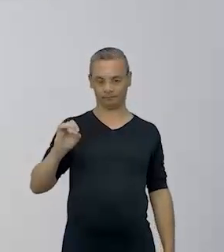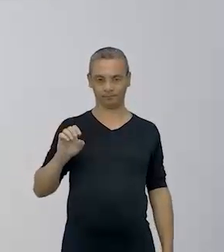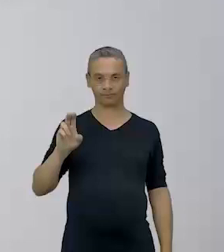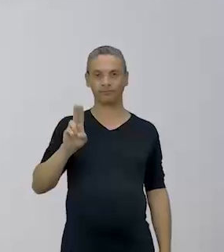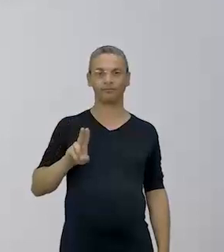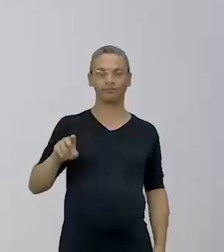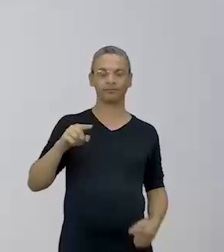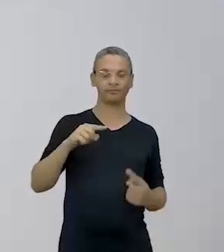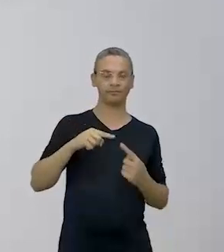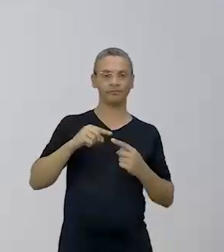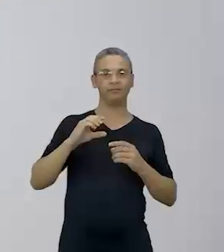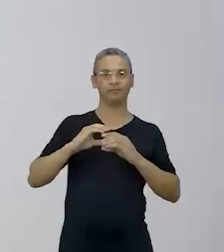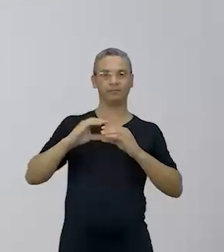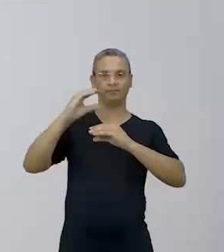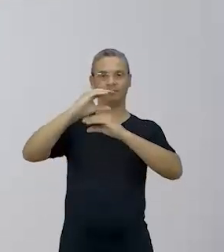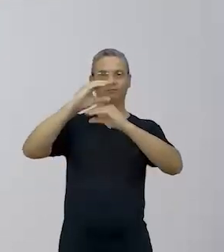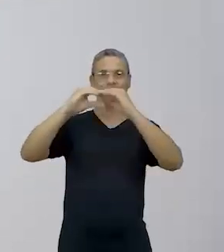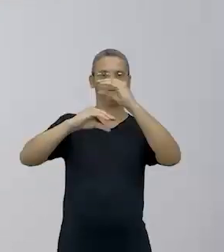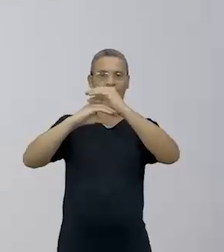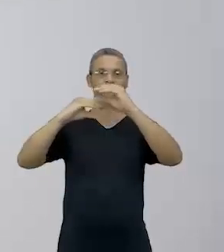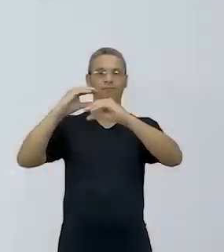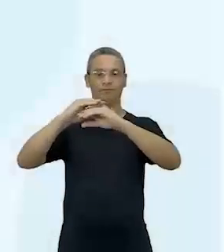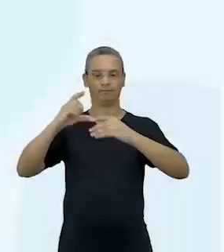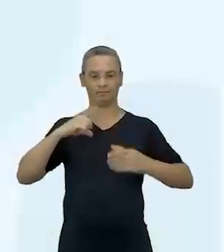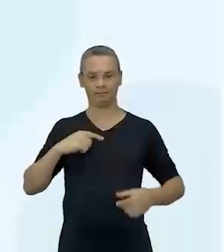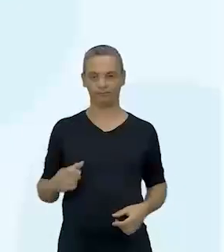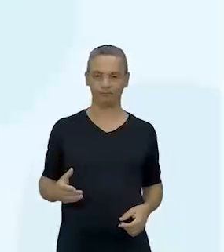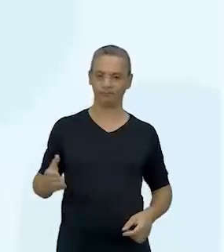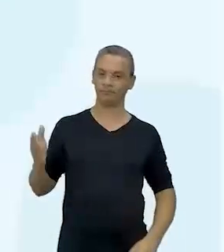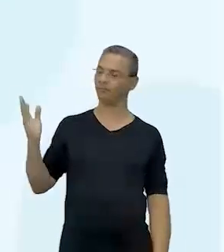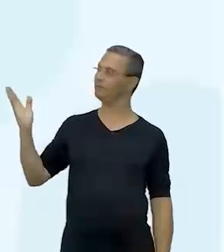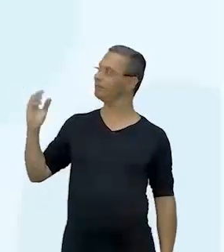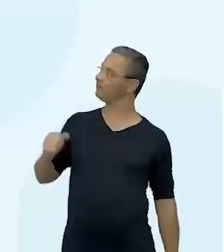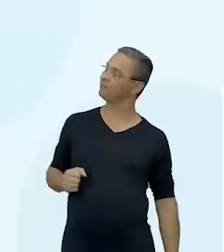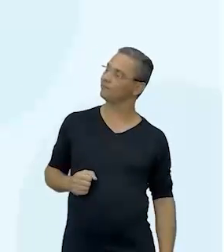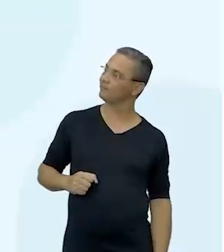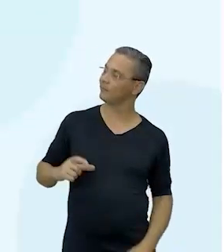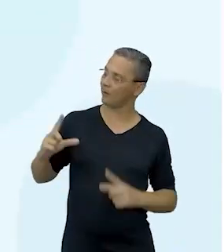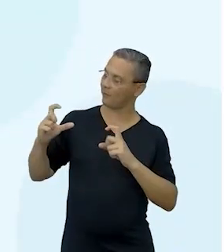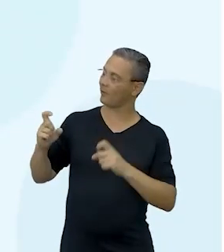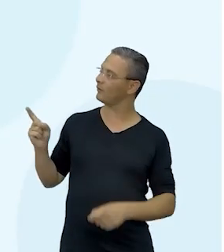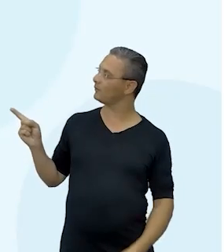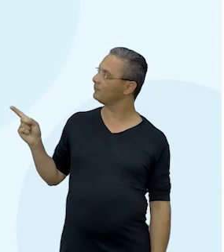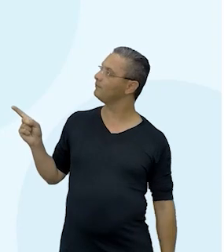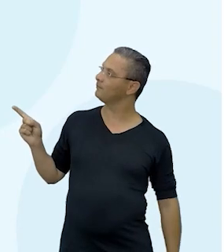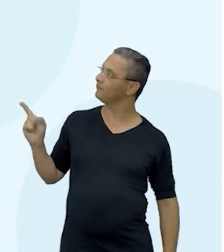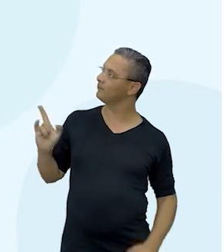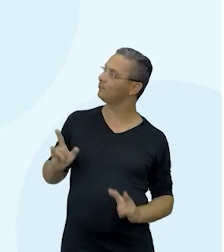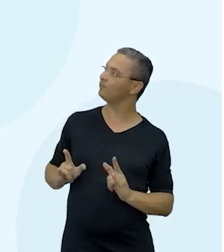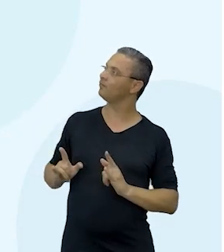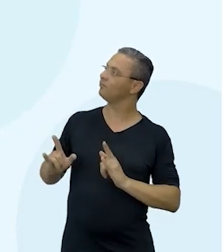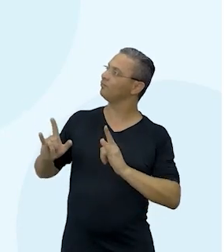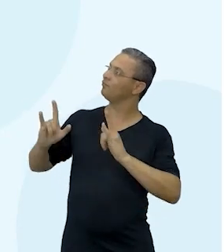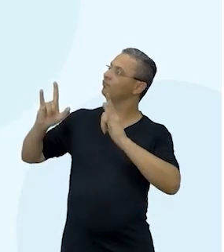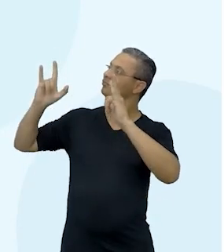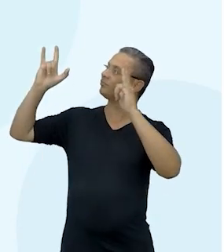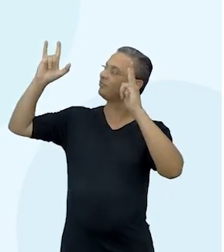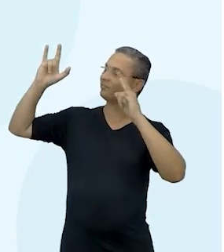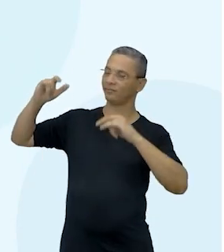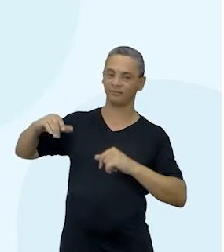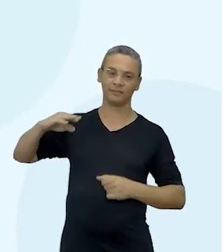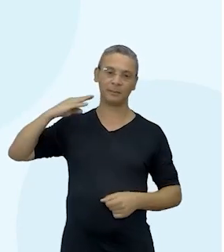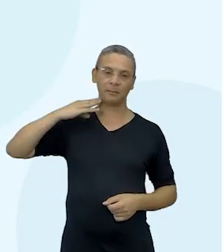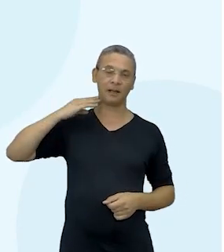utilizando o tijolo ecológico, né? Então, olha aí a fotinho aí do Bank of Boston, né?